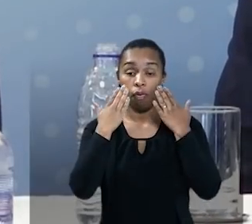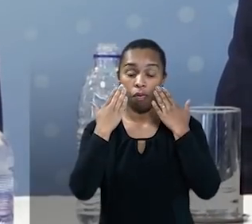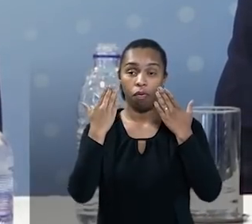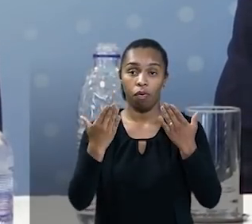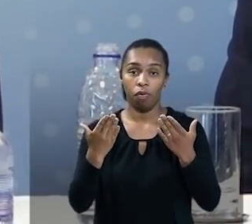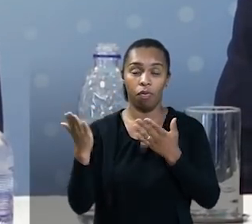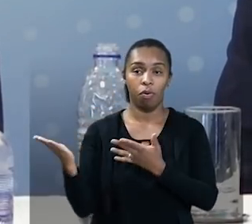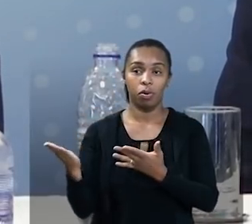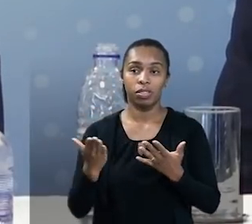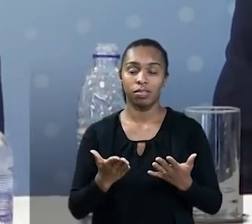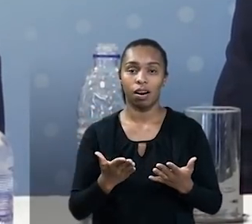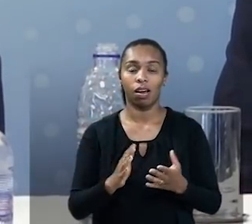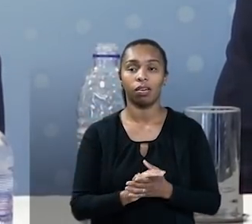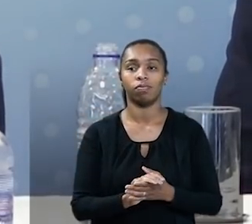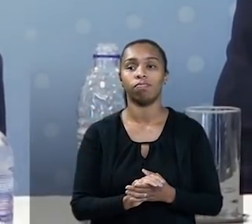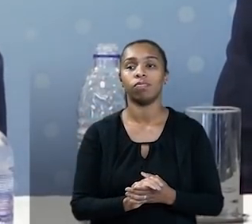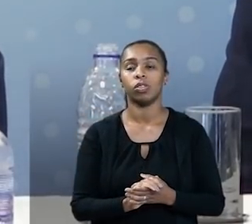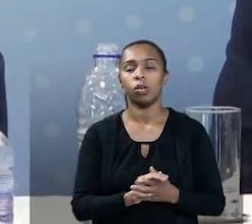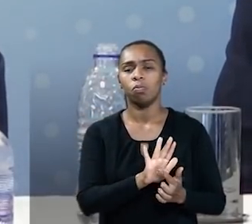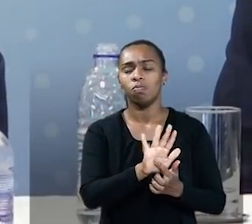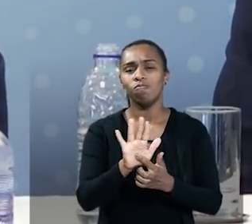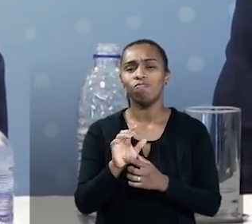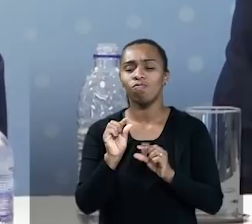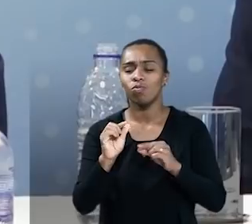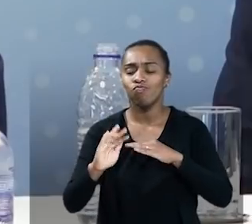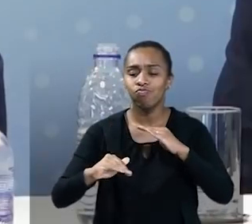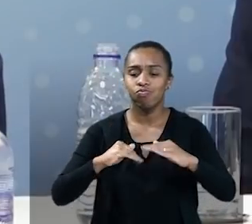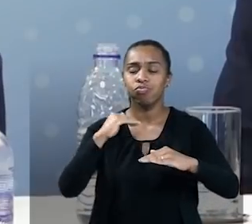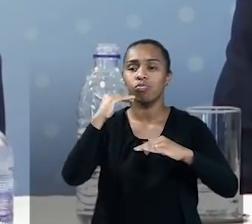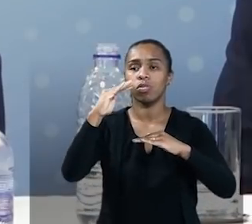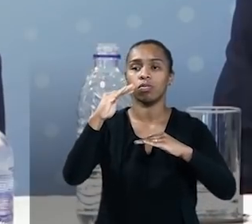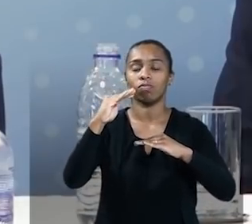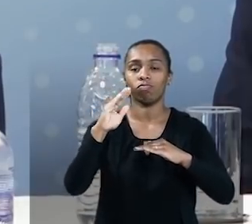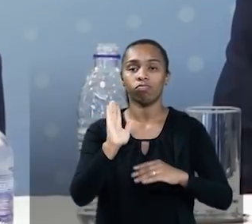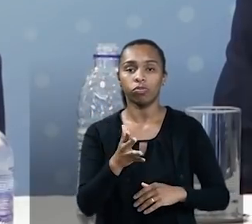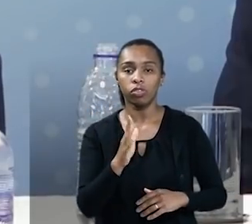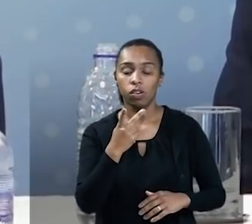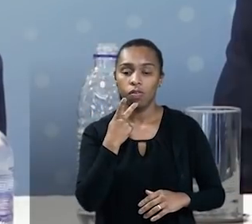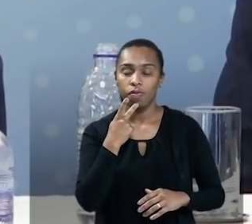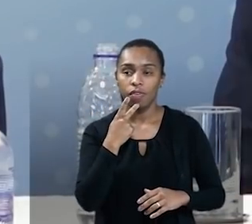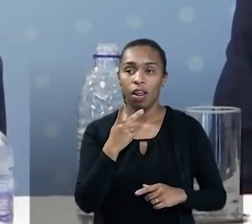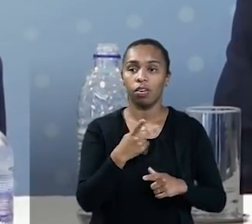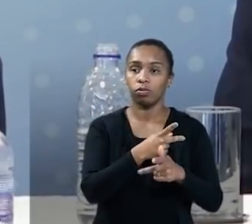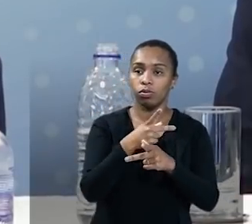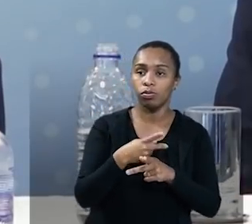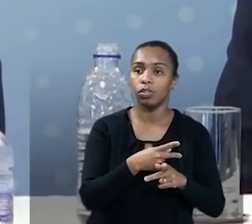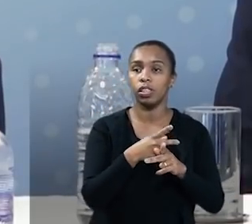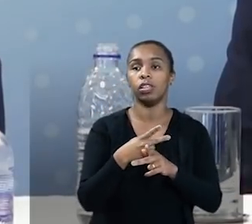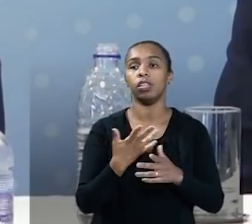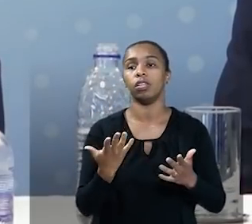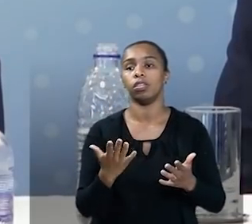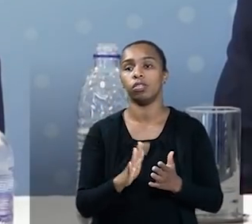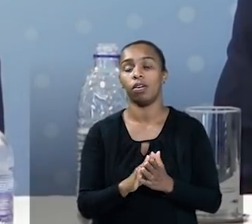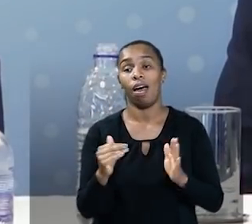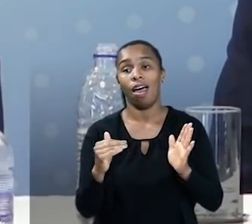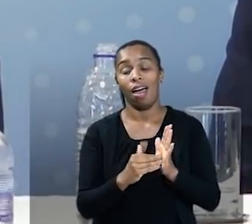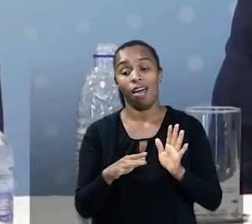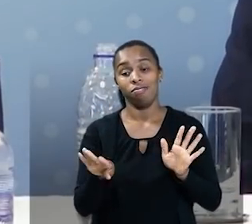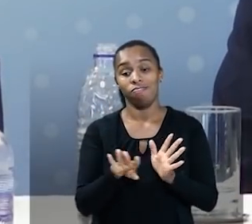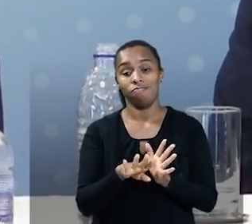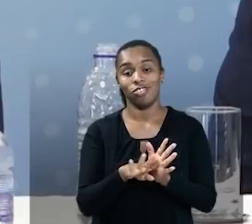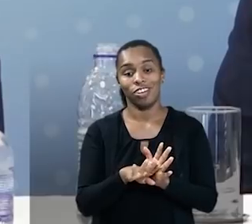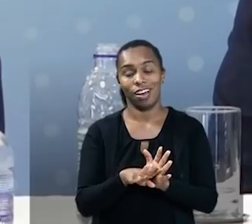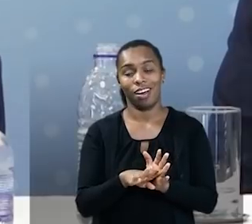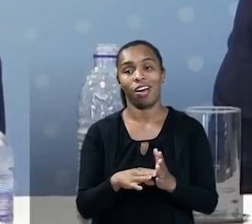Eu vou fazer uma breve apresentação mostrando aí um pouco essa evolução do que já foi falado aqui, do vídeo,